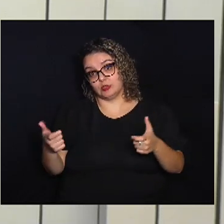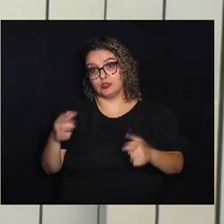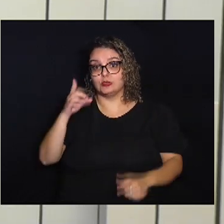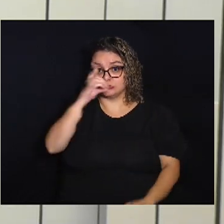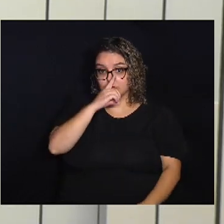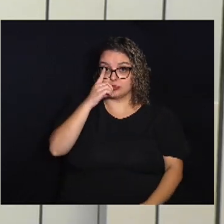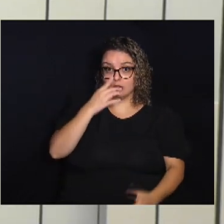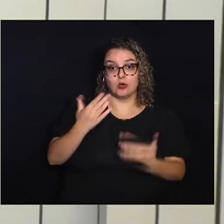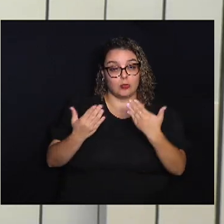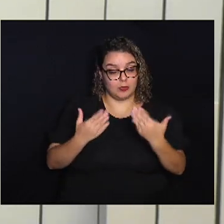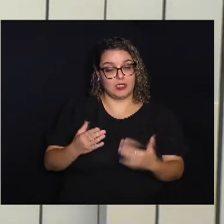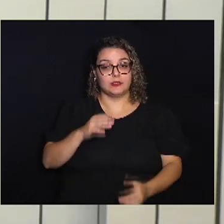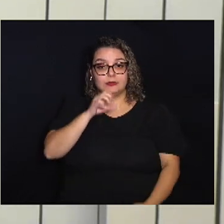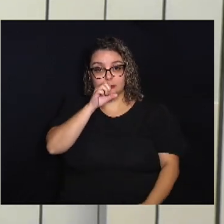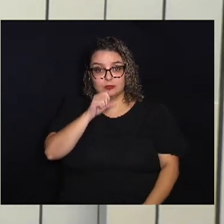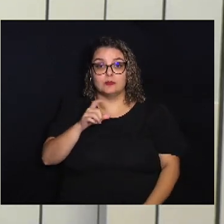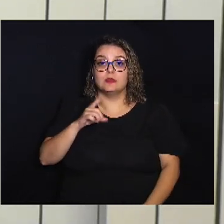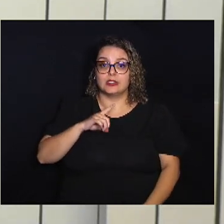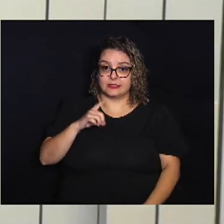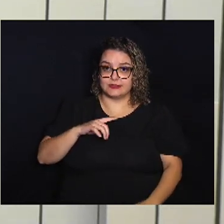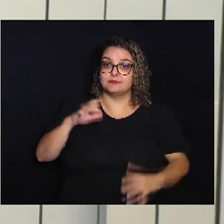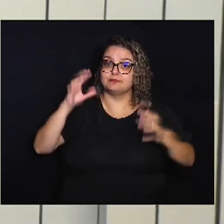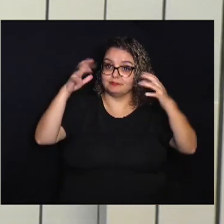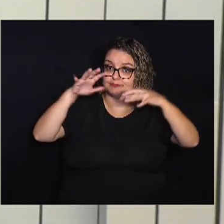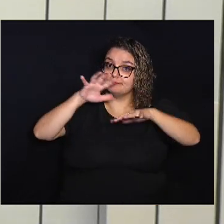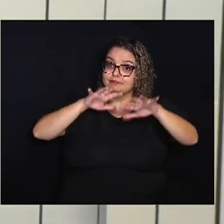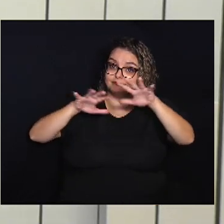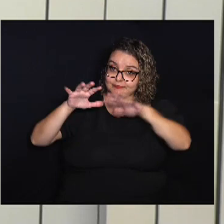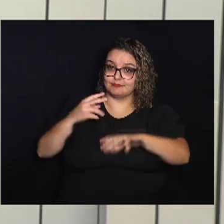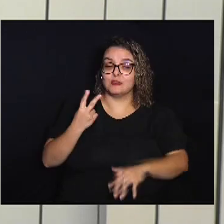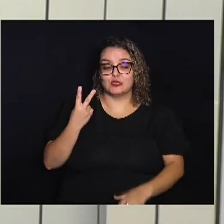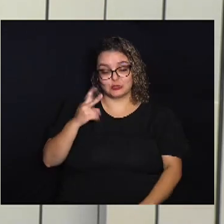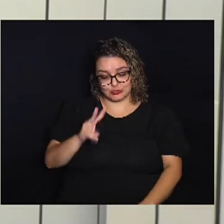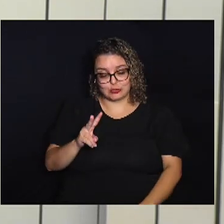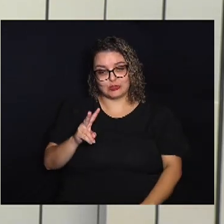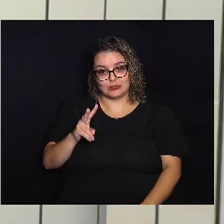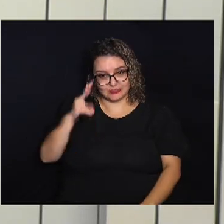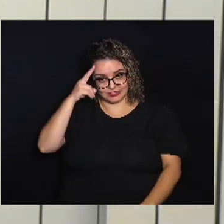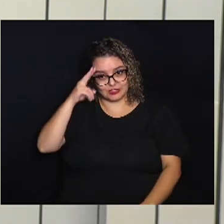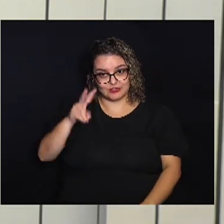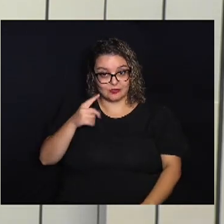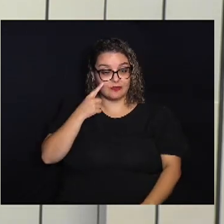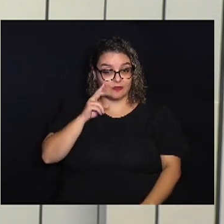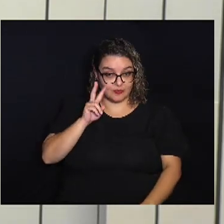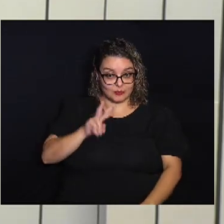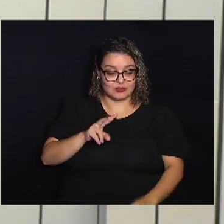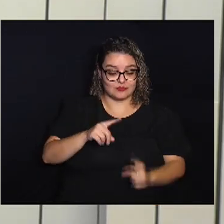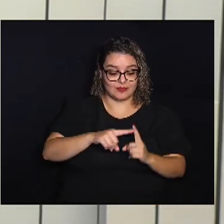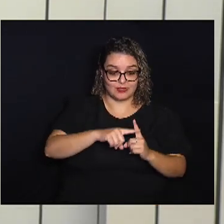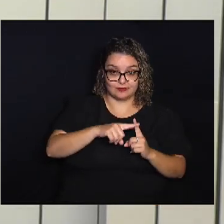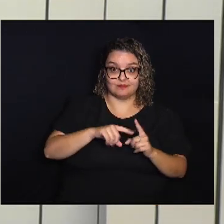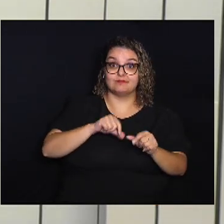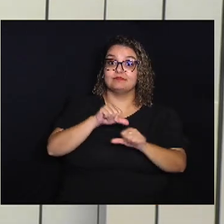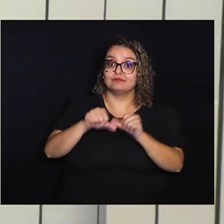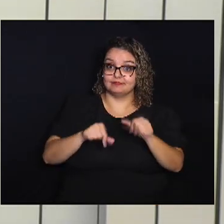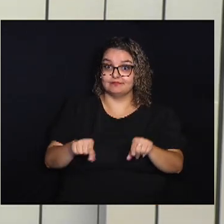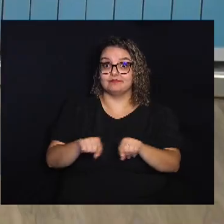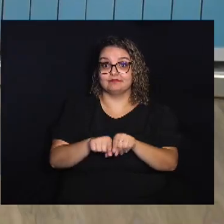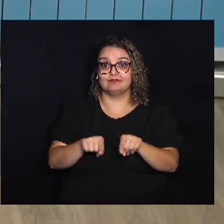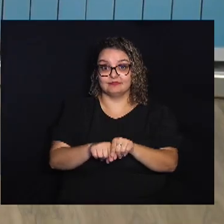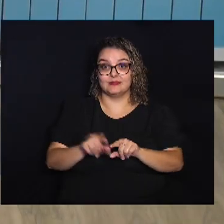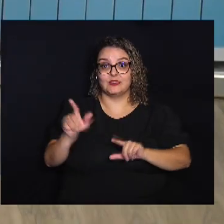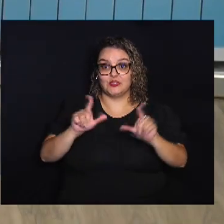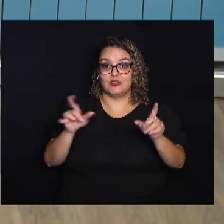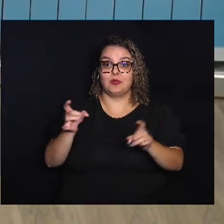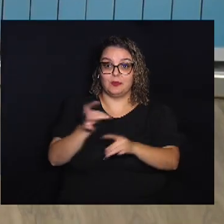relação ao sábado Mas temos aí Tempo nublado Nos dois dias Vamos às temperaturas Porque tem mudança Também Olha só Elas já